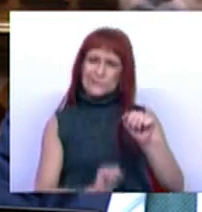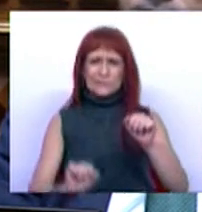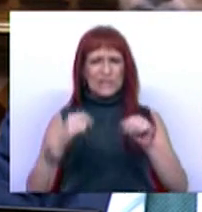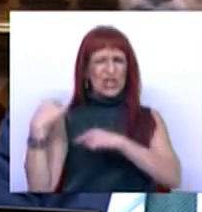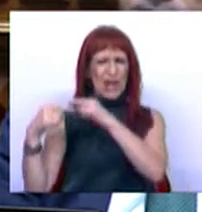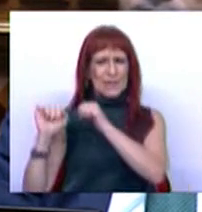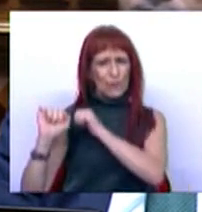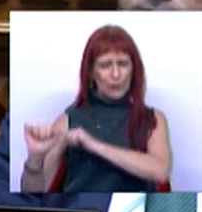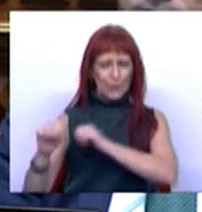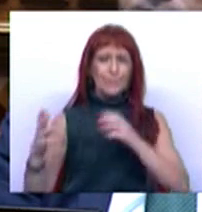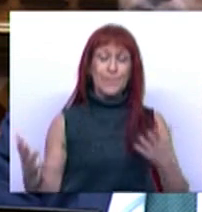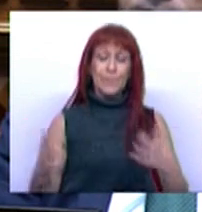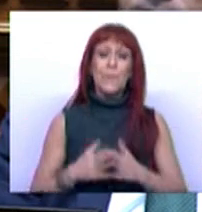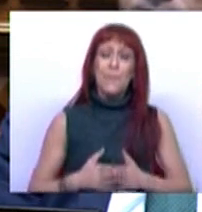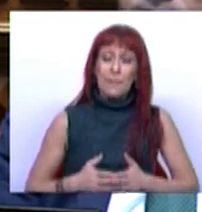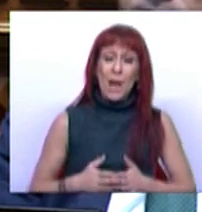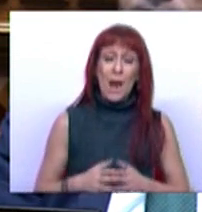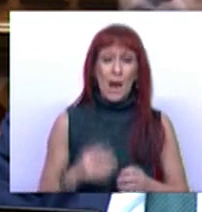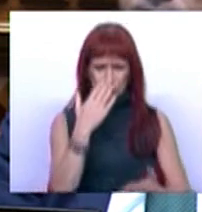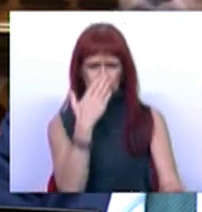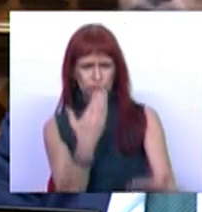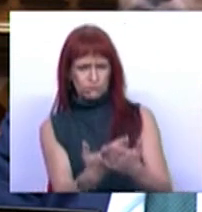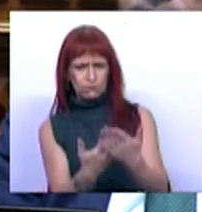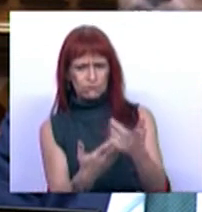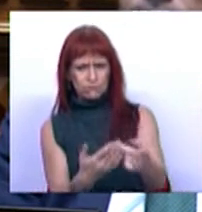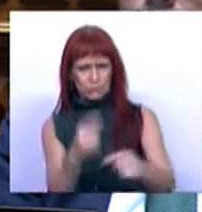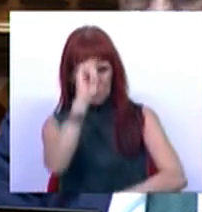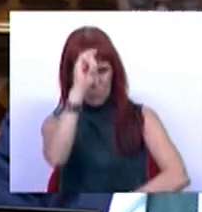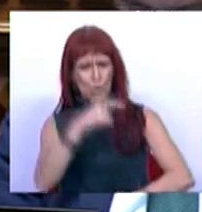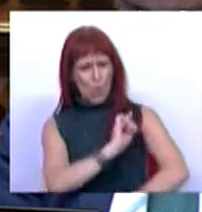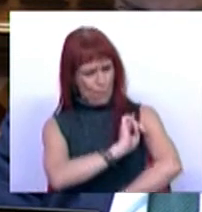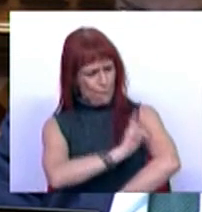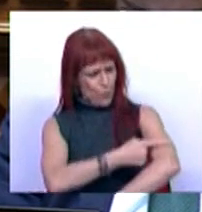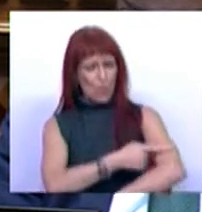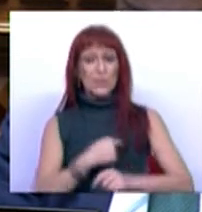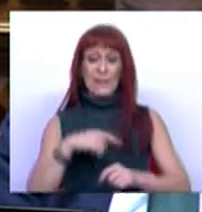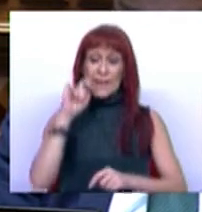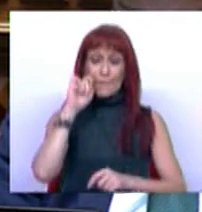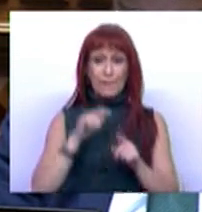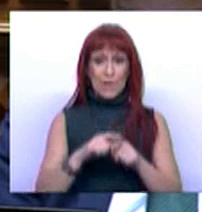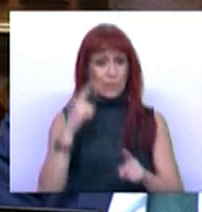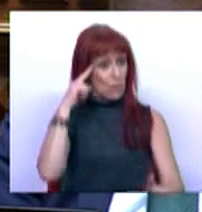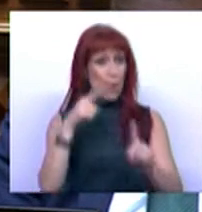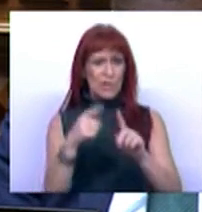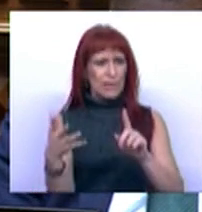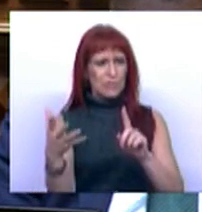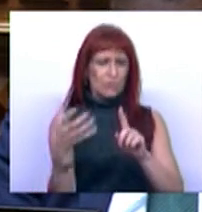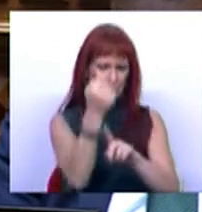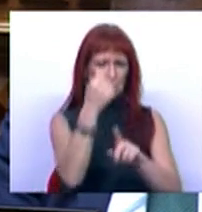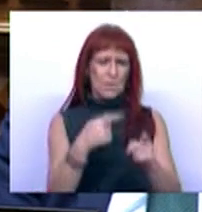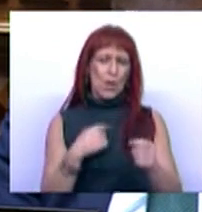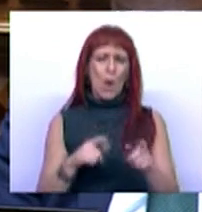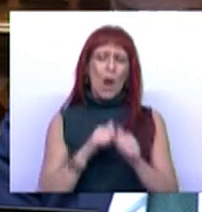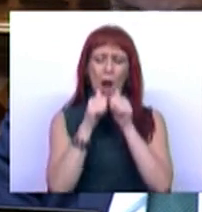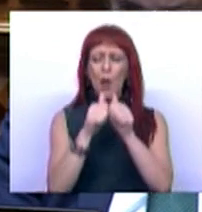geração. A sua frontalidade, lealdade e força na defesa das causas que abraçou sempre